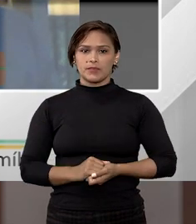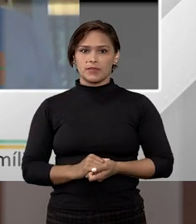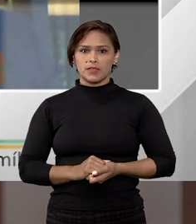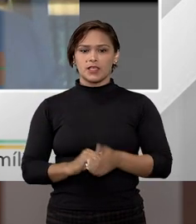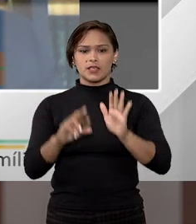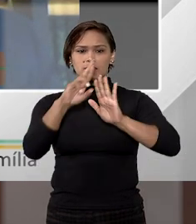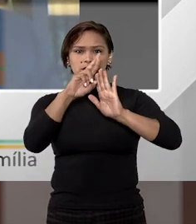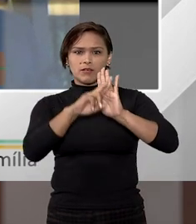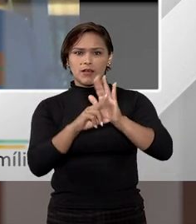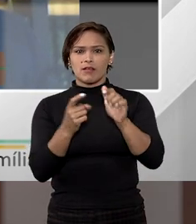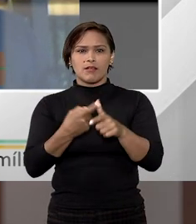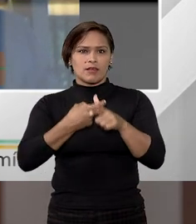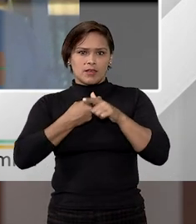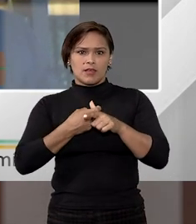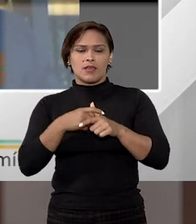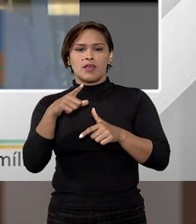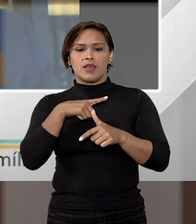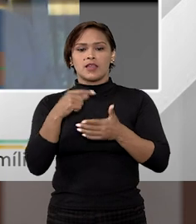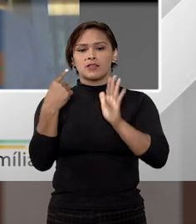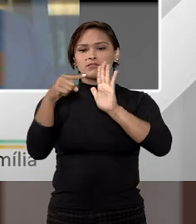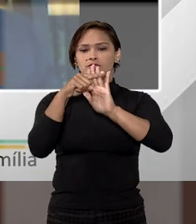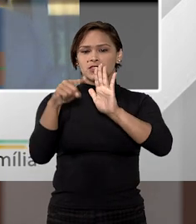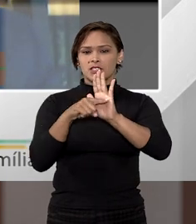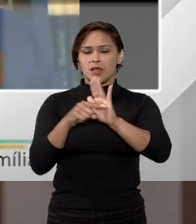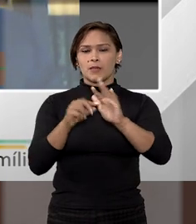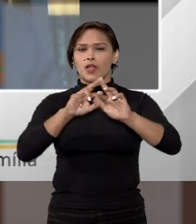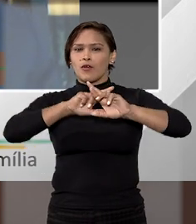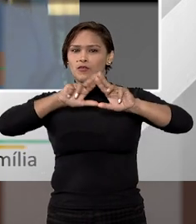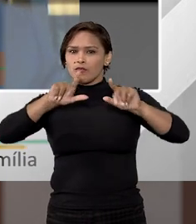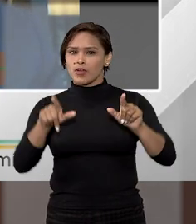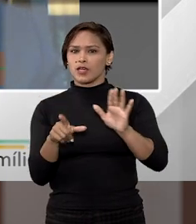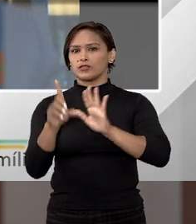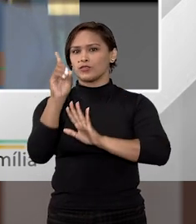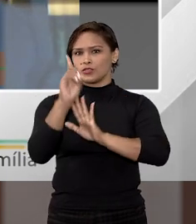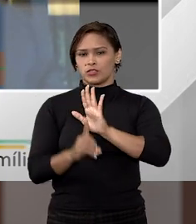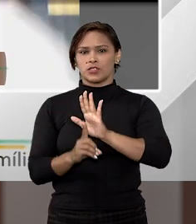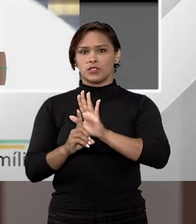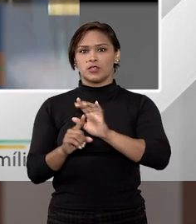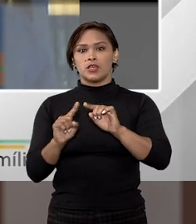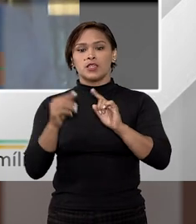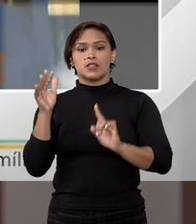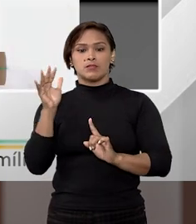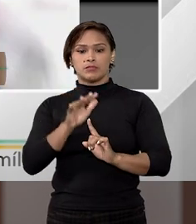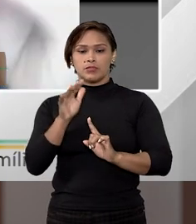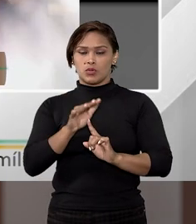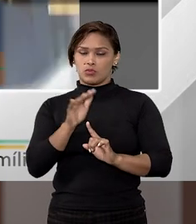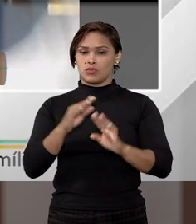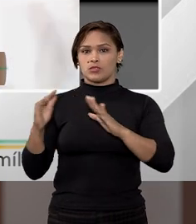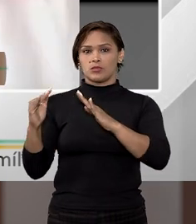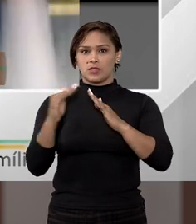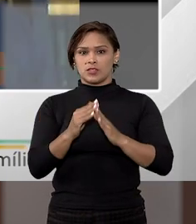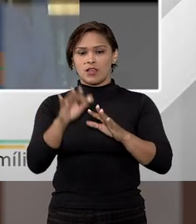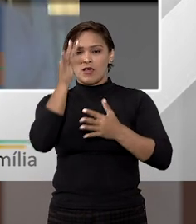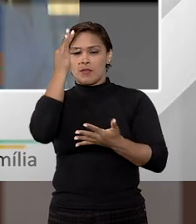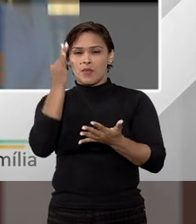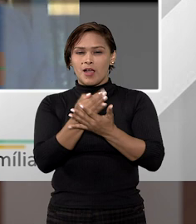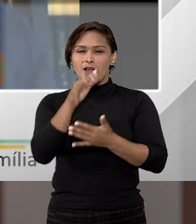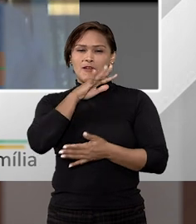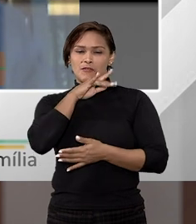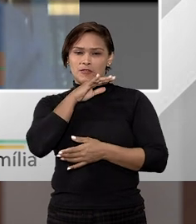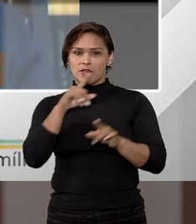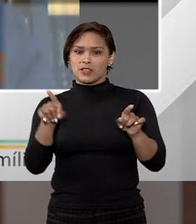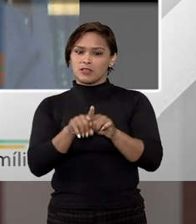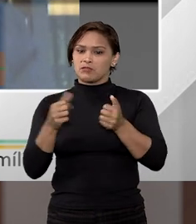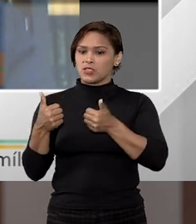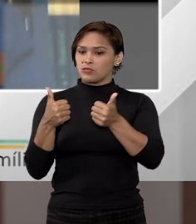Então, as regras de impiorabilidade, elas se aplicam a situações de uso regular do direito. Então, o abuso de direito de propriedade, a fraude, a má fé do proprietário